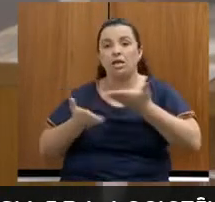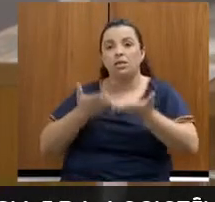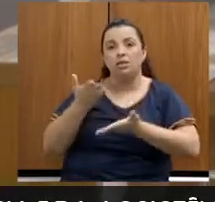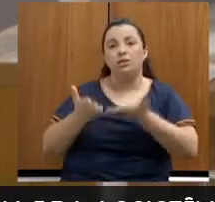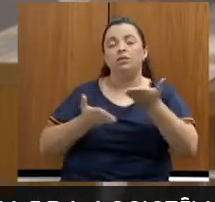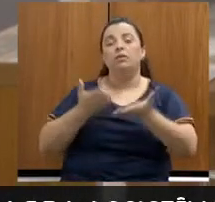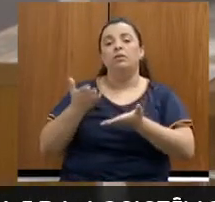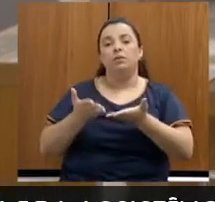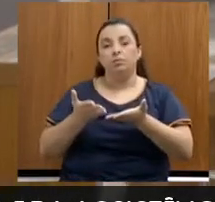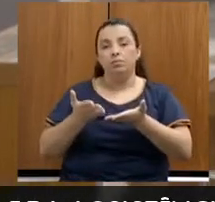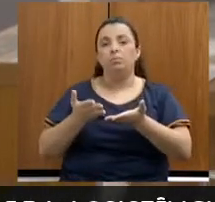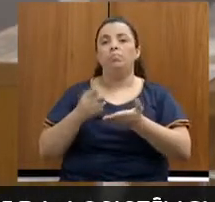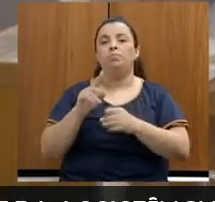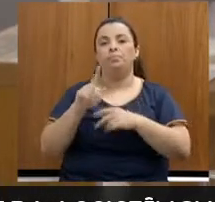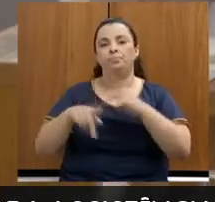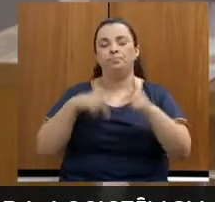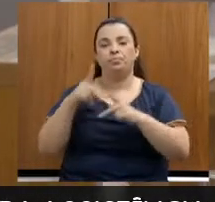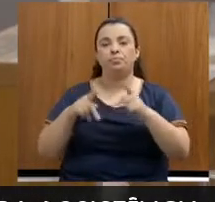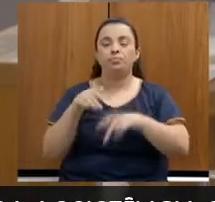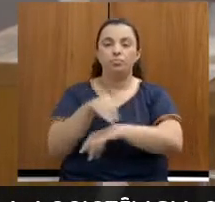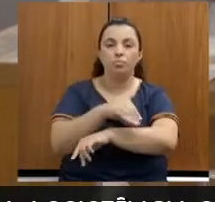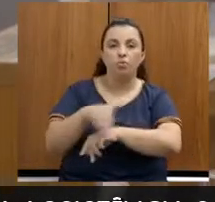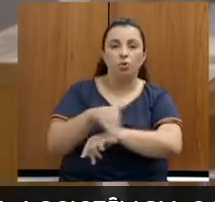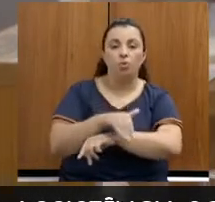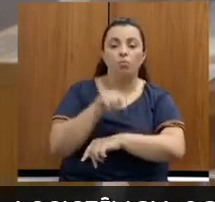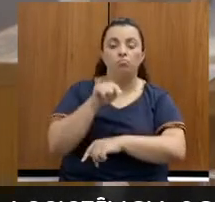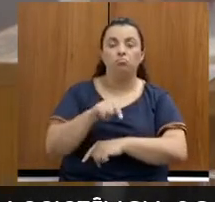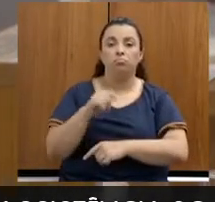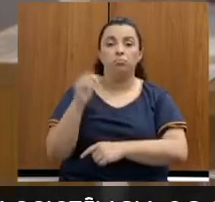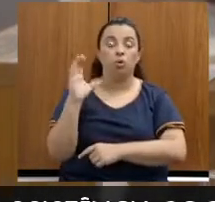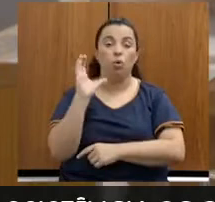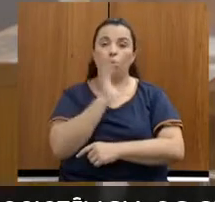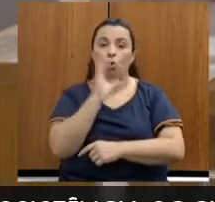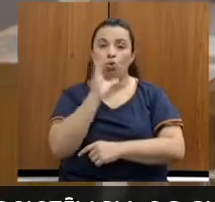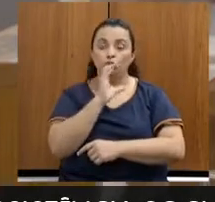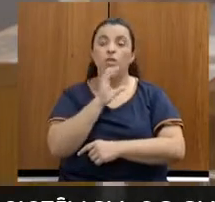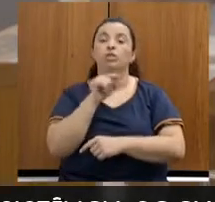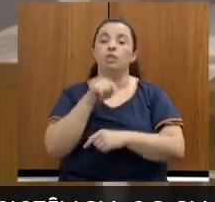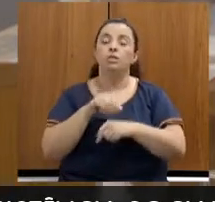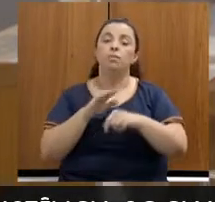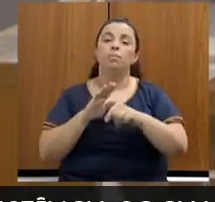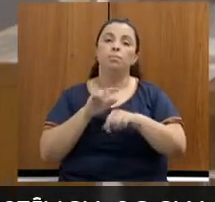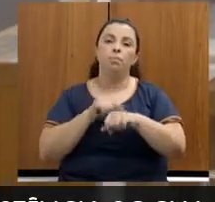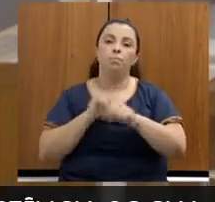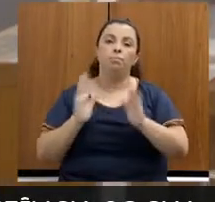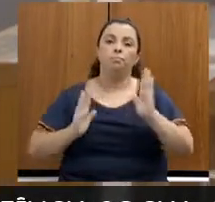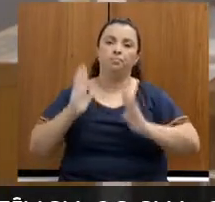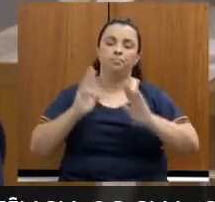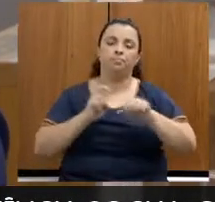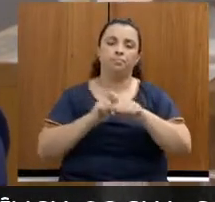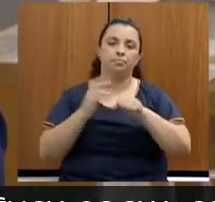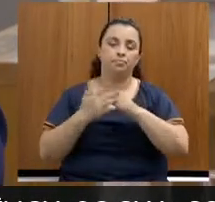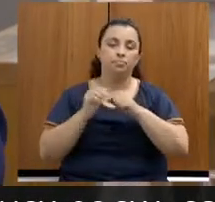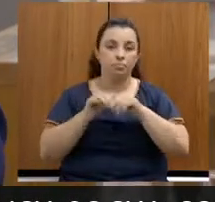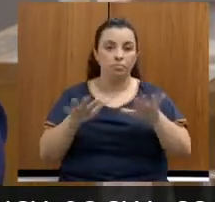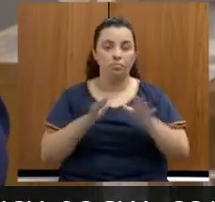urgente na pandemia. O que mais vocês têm para este público? Por hora, me limito a essas três